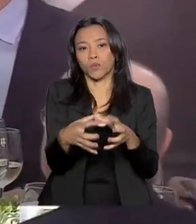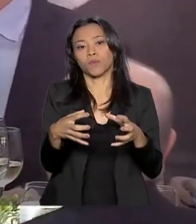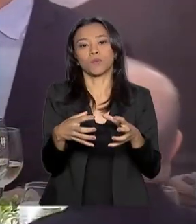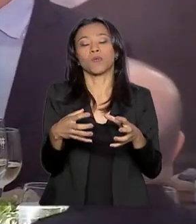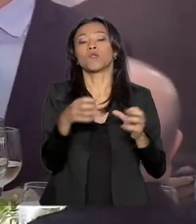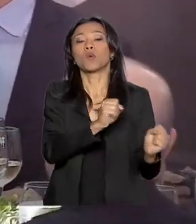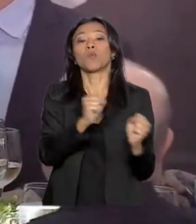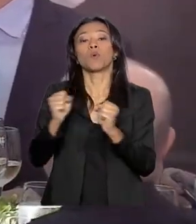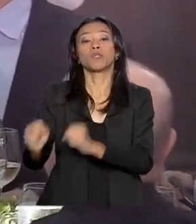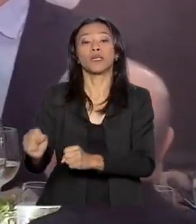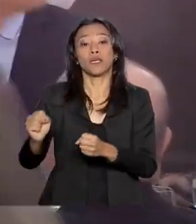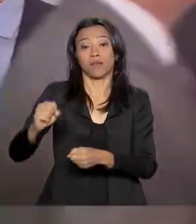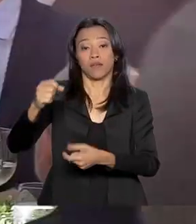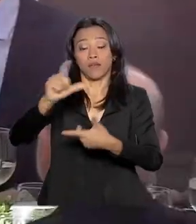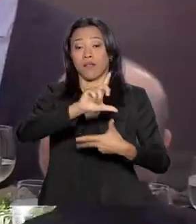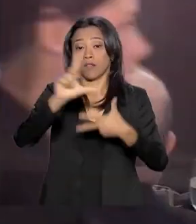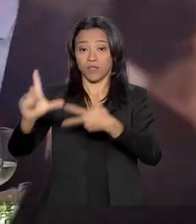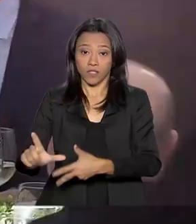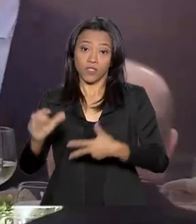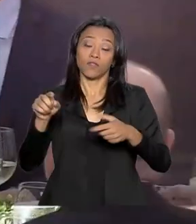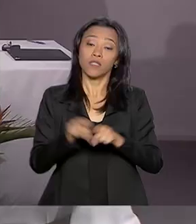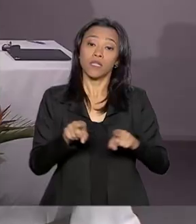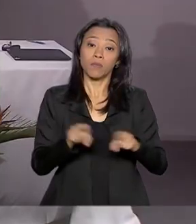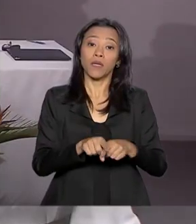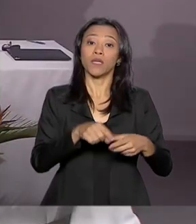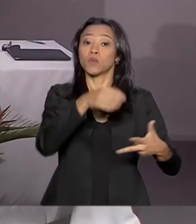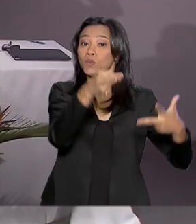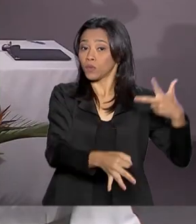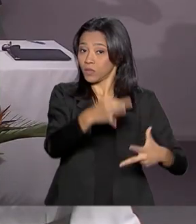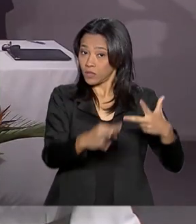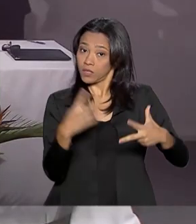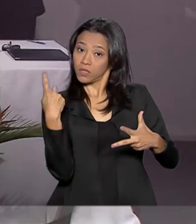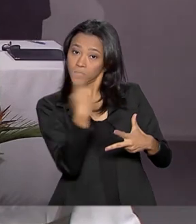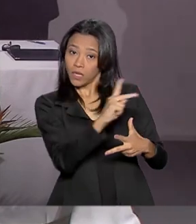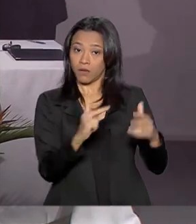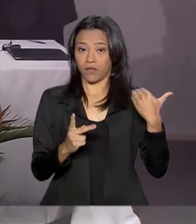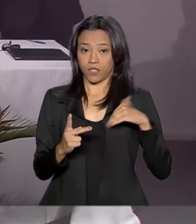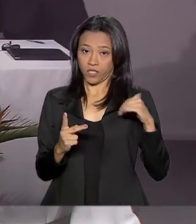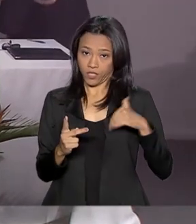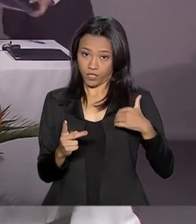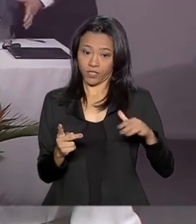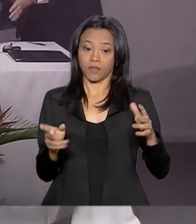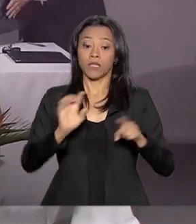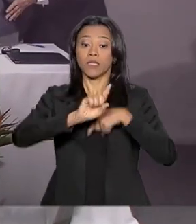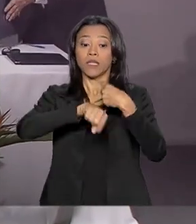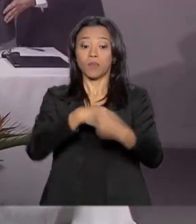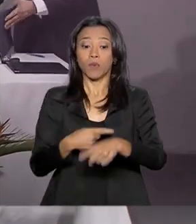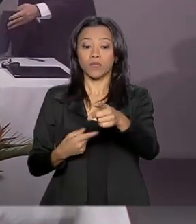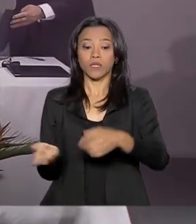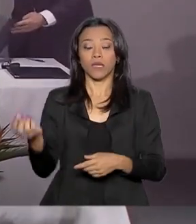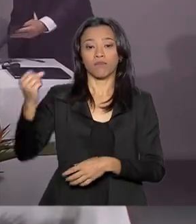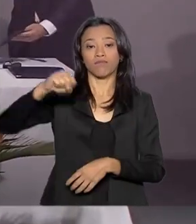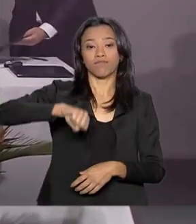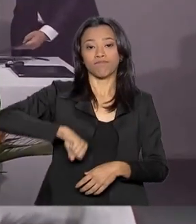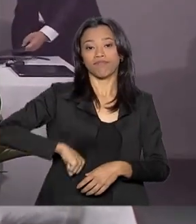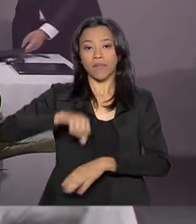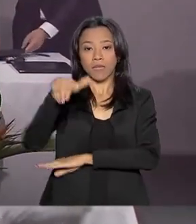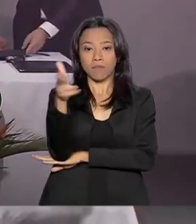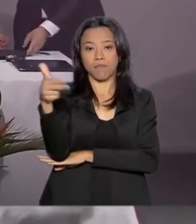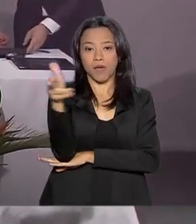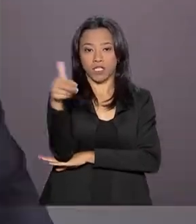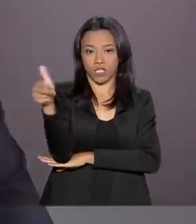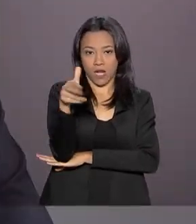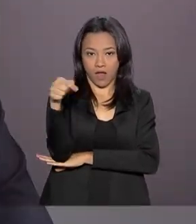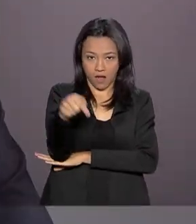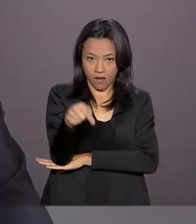Legislativo e do Judiciário Argentino. Pela tarde, o encontro foi na Embaixada do Brasil, onde participou do